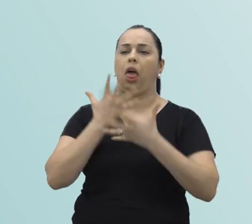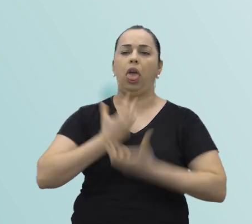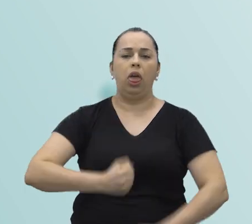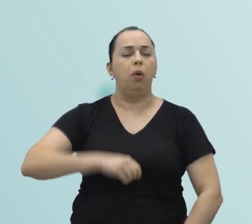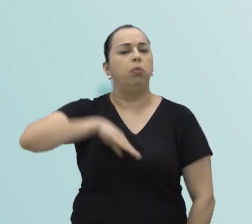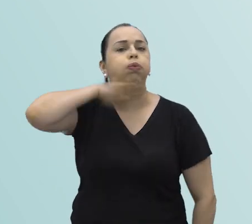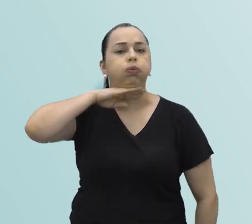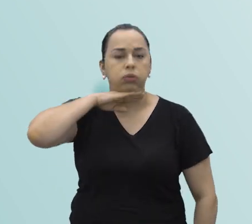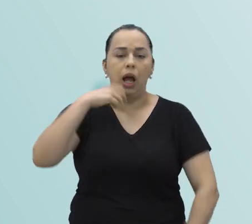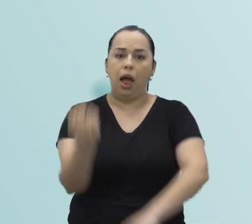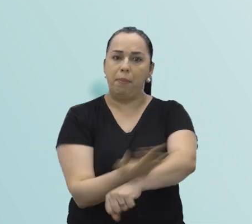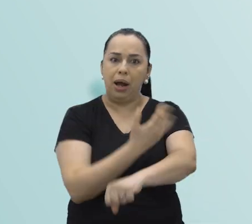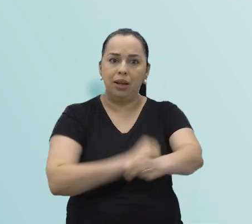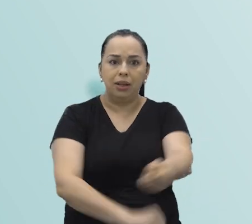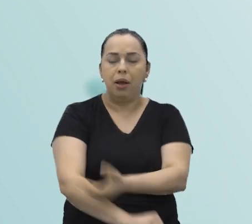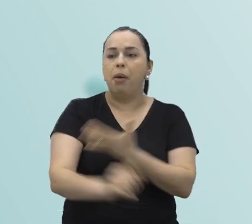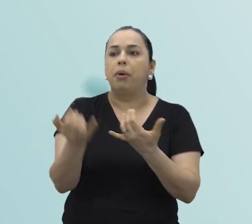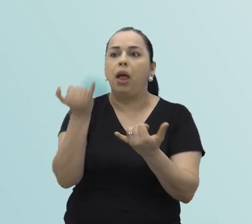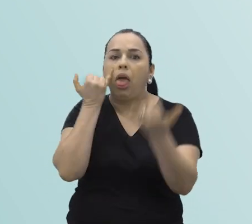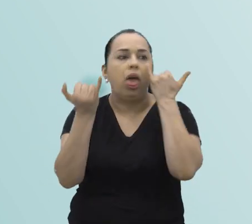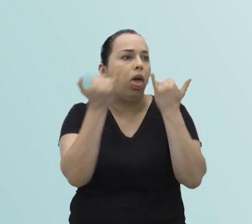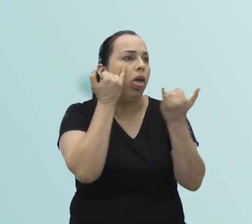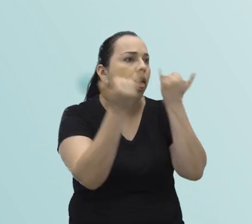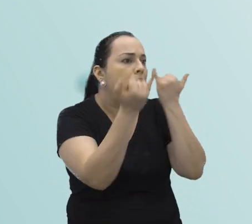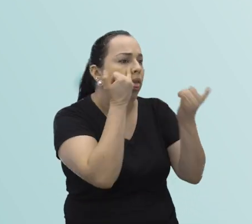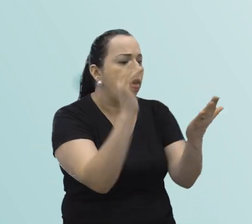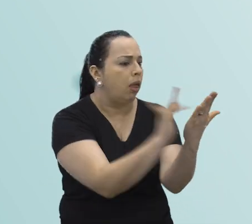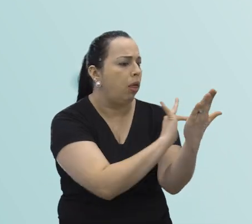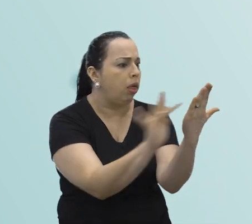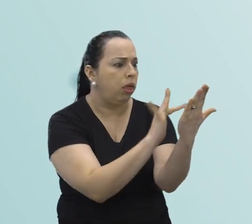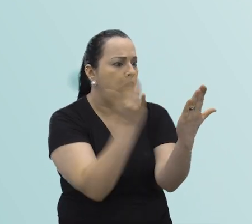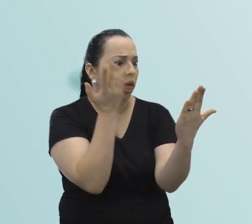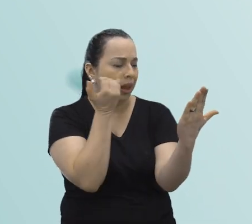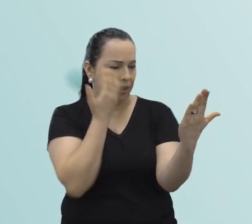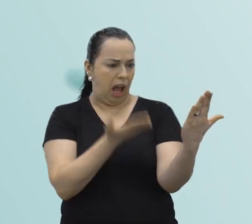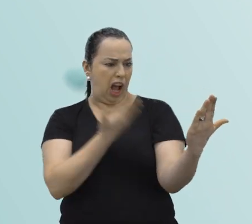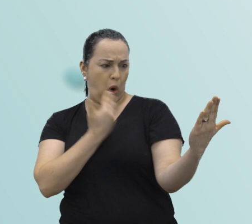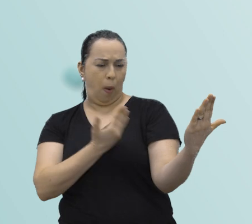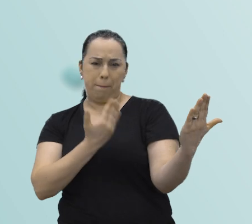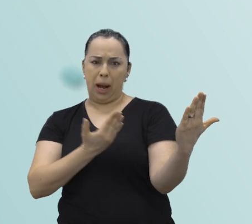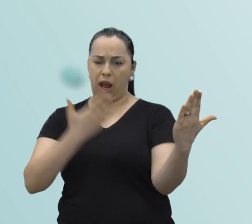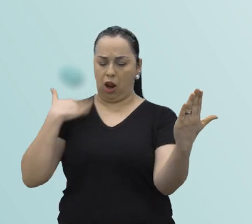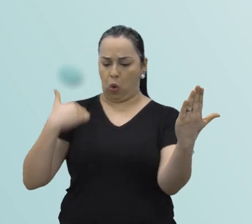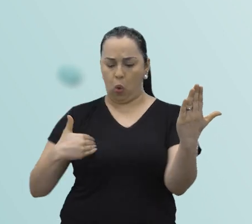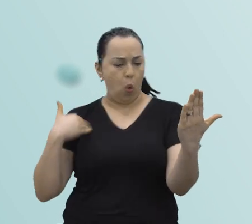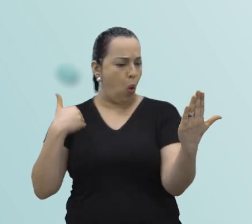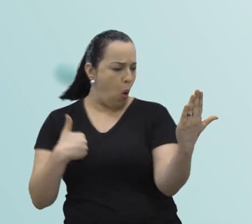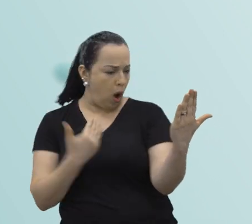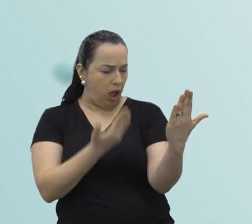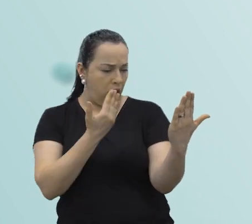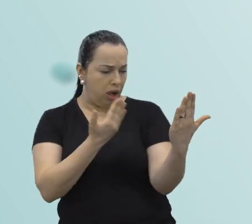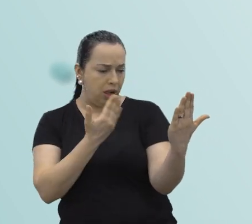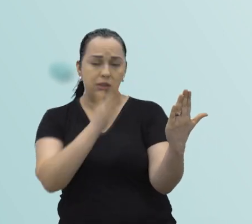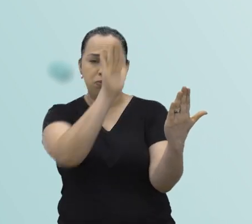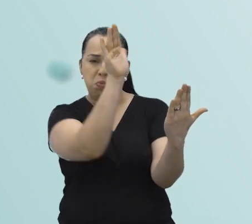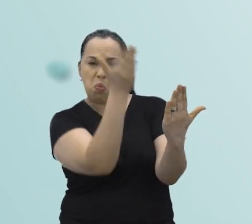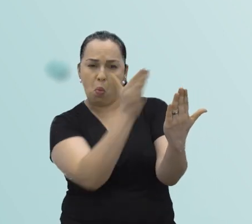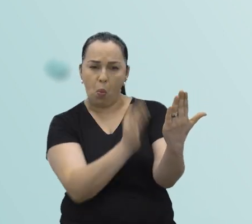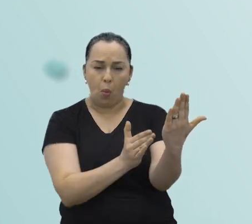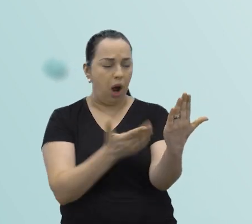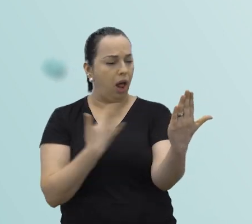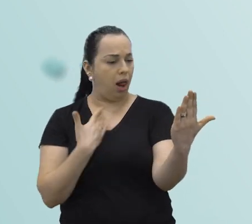principalmente pelo excesso de informação, pelas questões das comparações que fazemos ao vermos imagens, corpos,